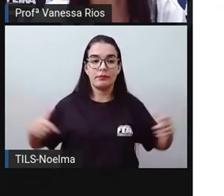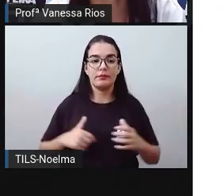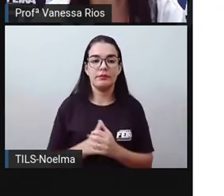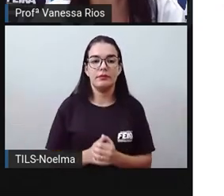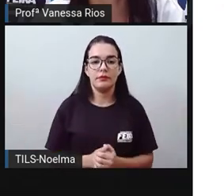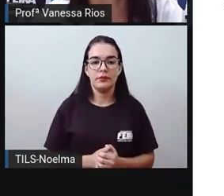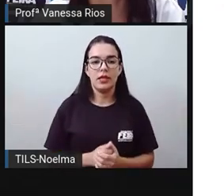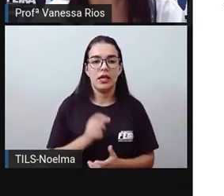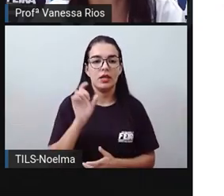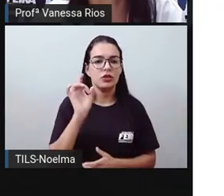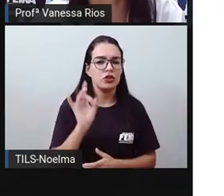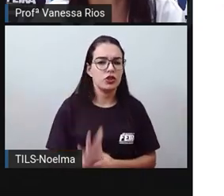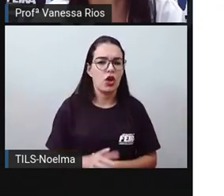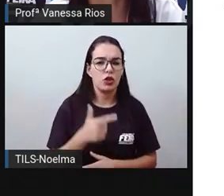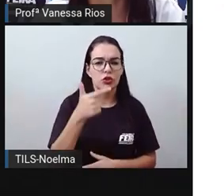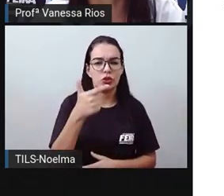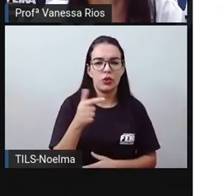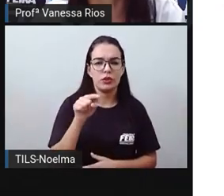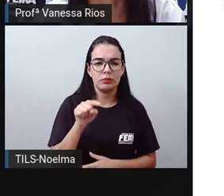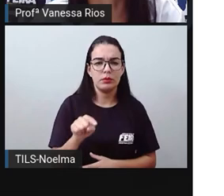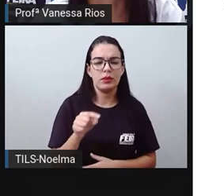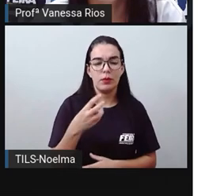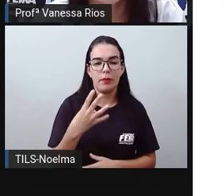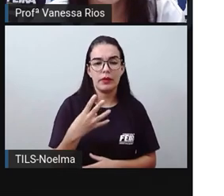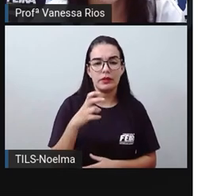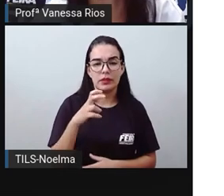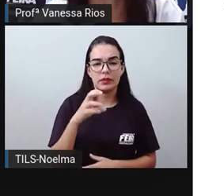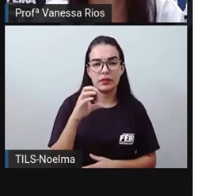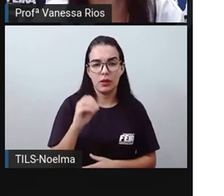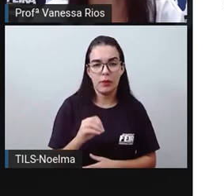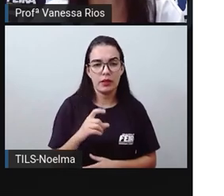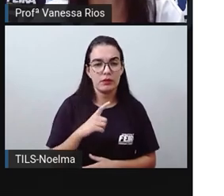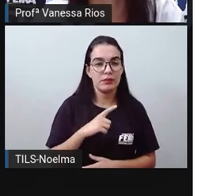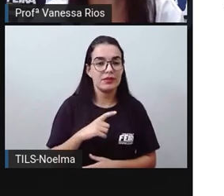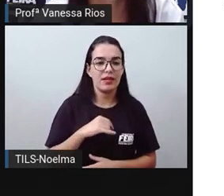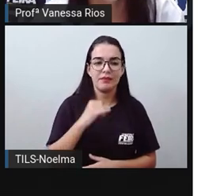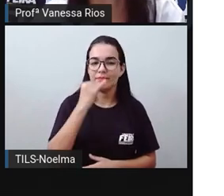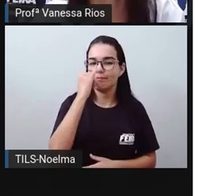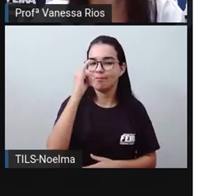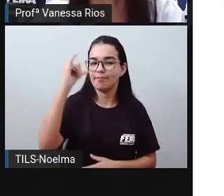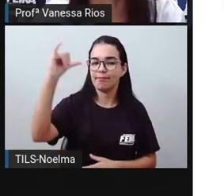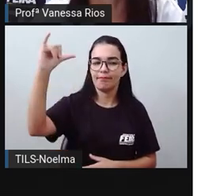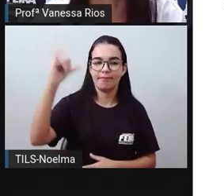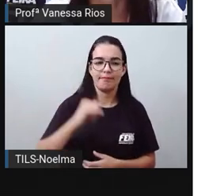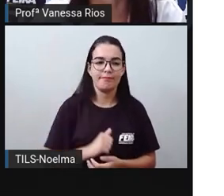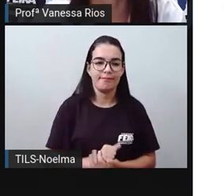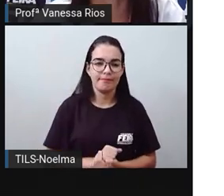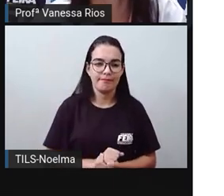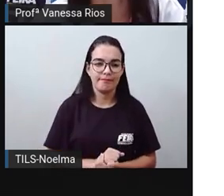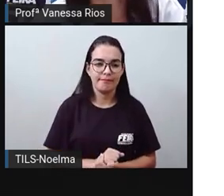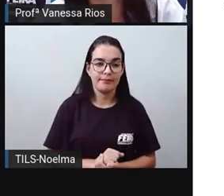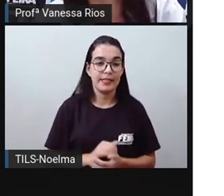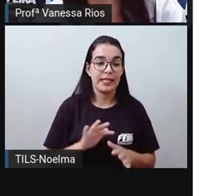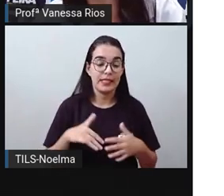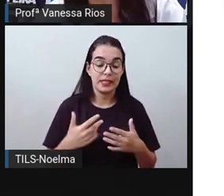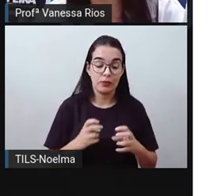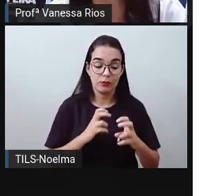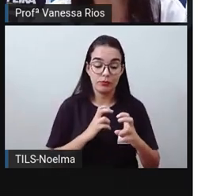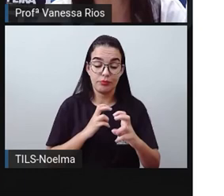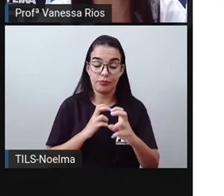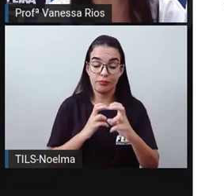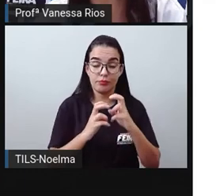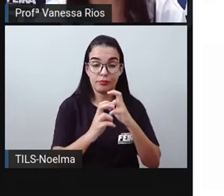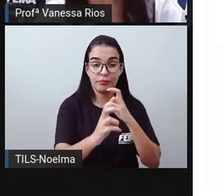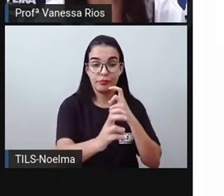.450 quilômetros são eletrificados. As ferrovias ainda, elas se apresentam